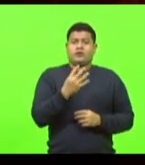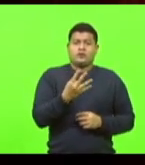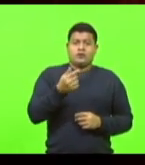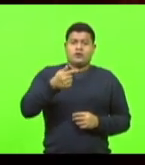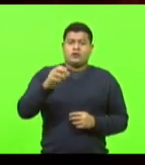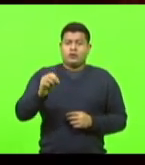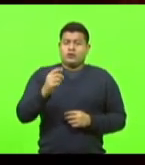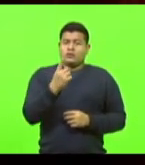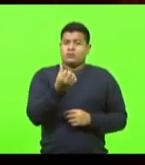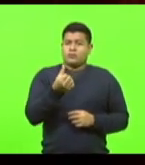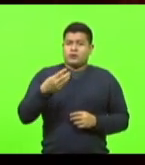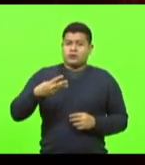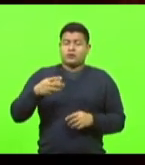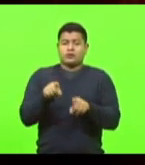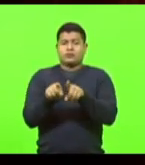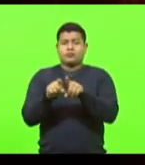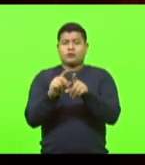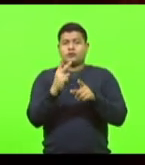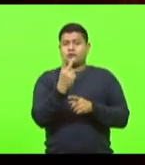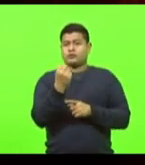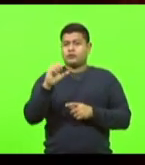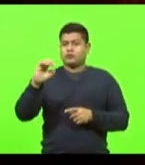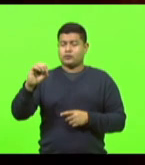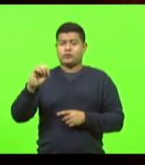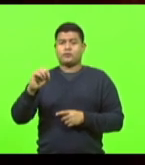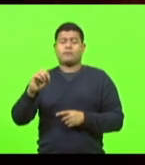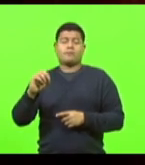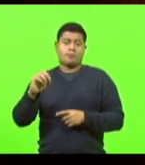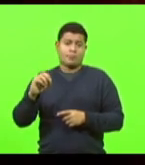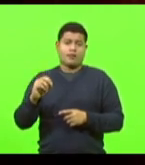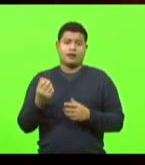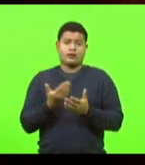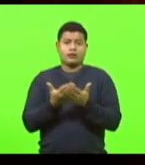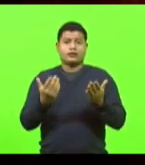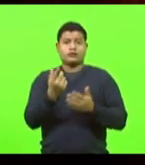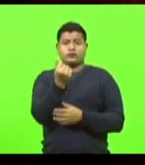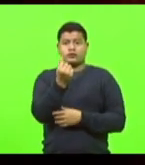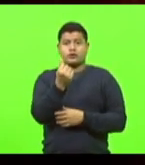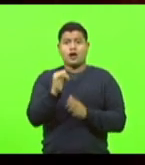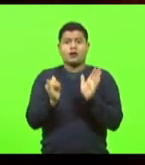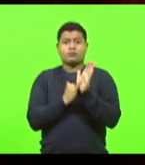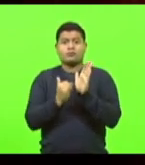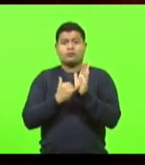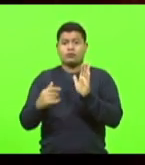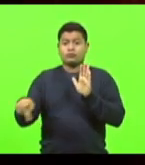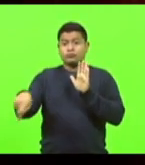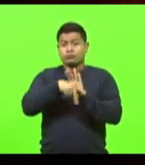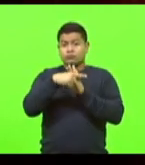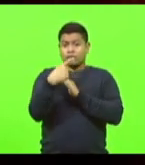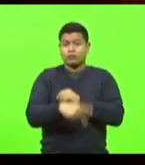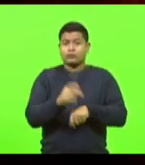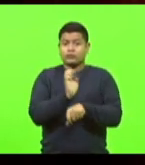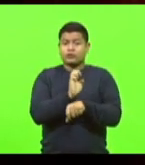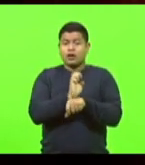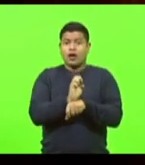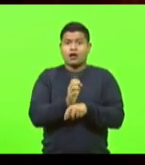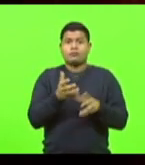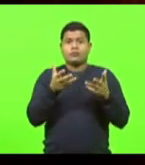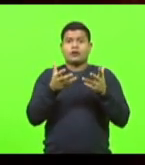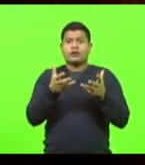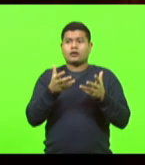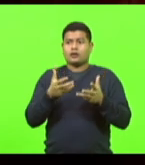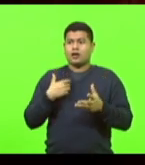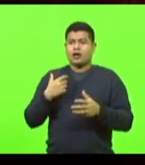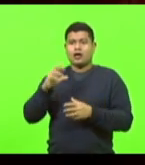de dinheiro catarinense, dos impostos catarinenses, querendo resolver problema que não é seu, mas é onde os catarinenses